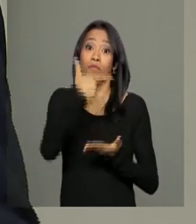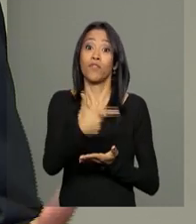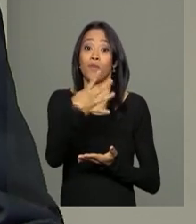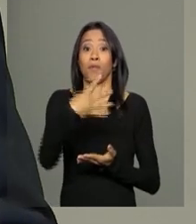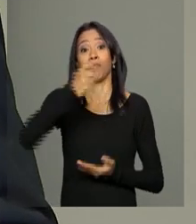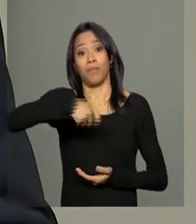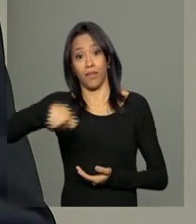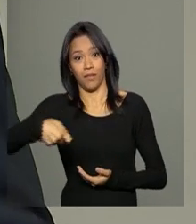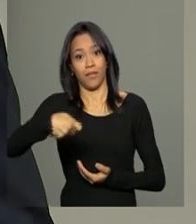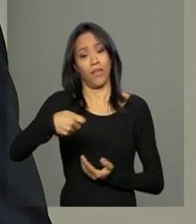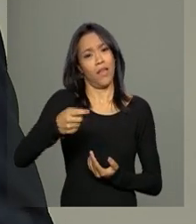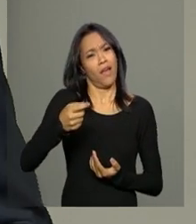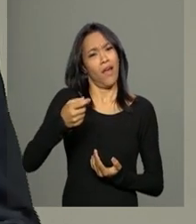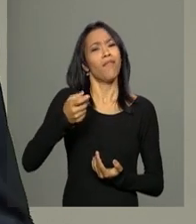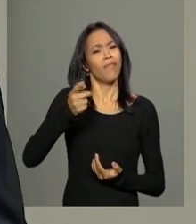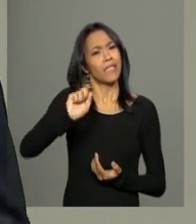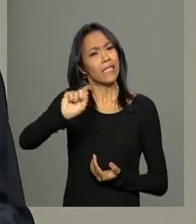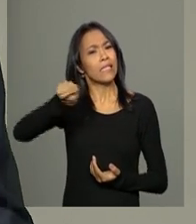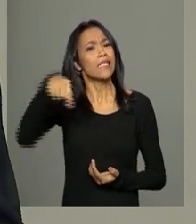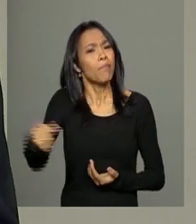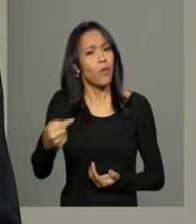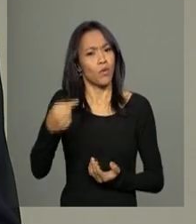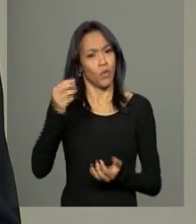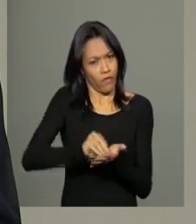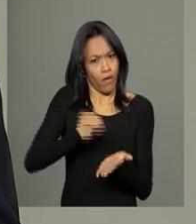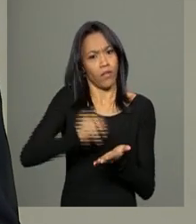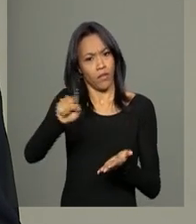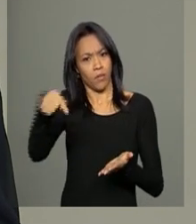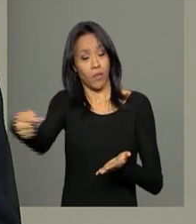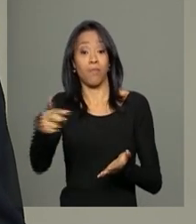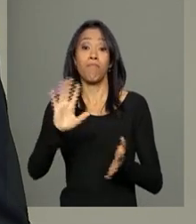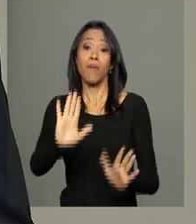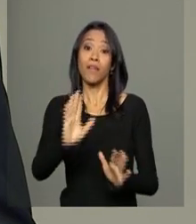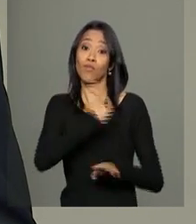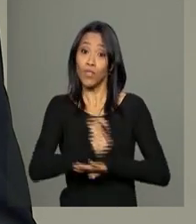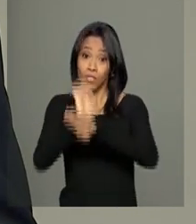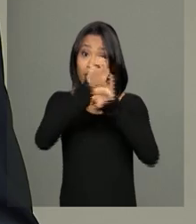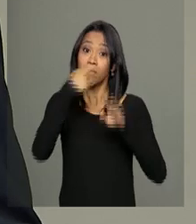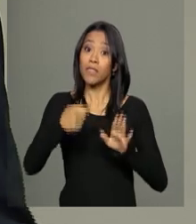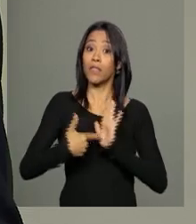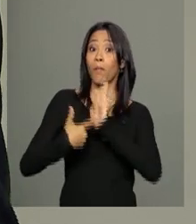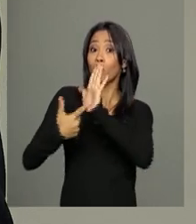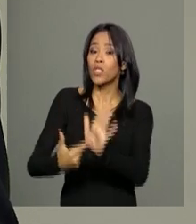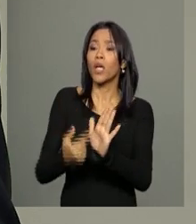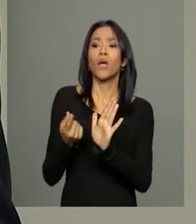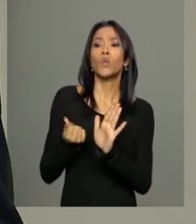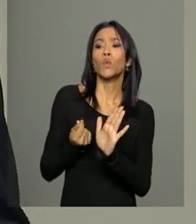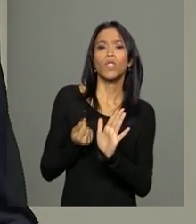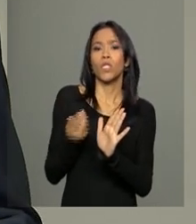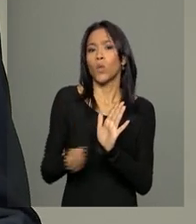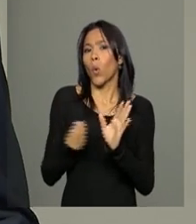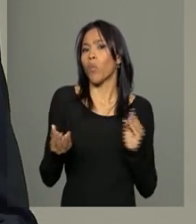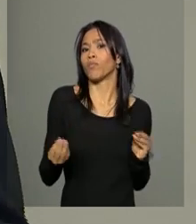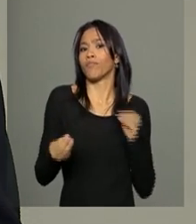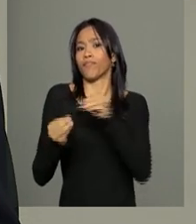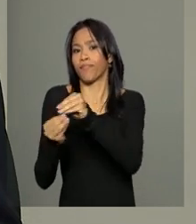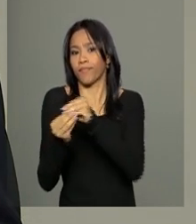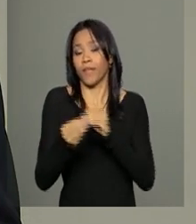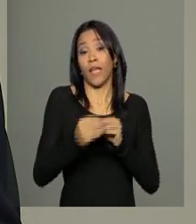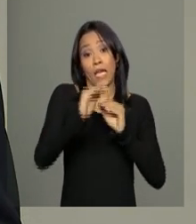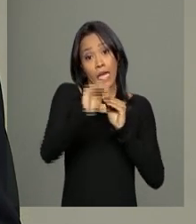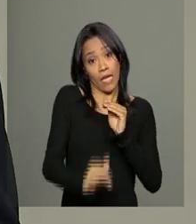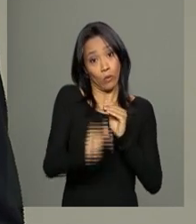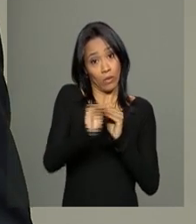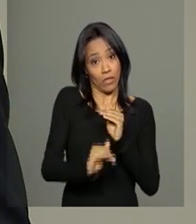meses. A diferença vai ser paga depois. Mas eles também devem apresentar contrapartidas maiores. Devem reduzir em 20